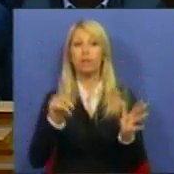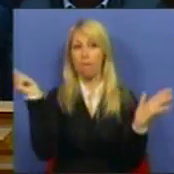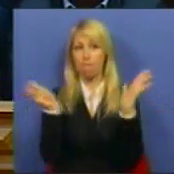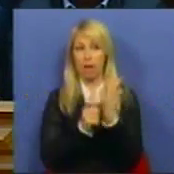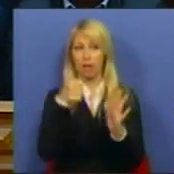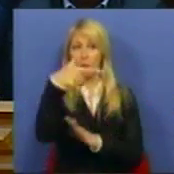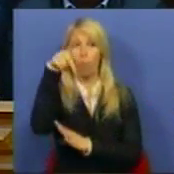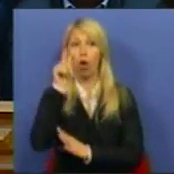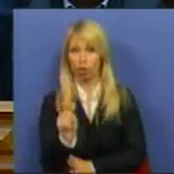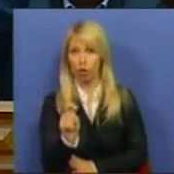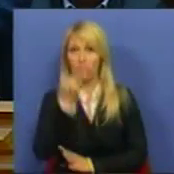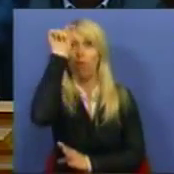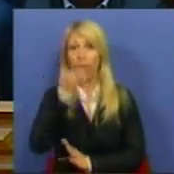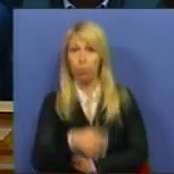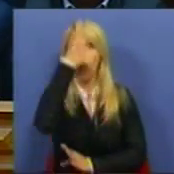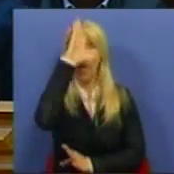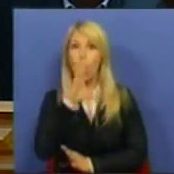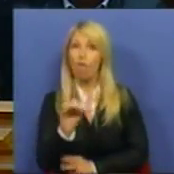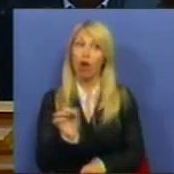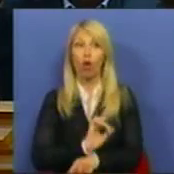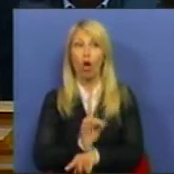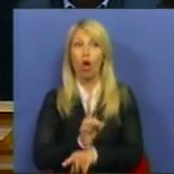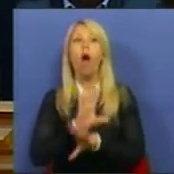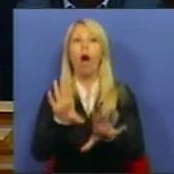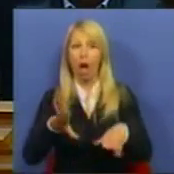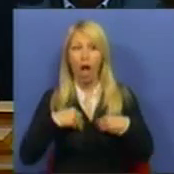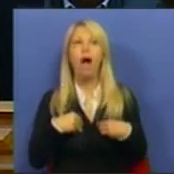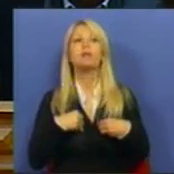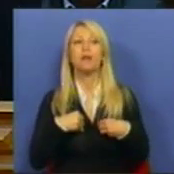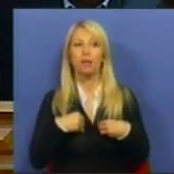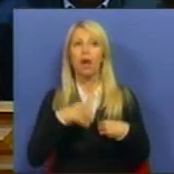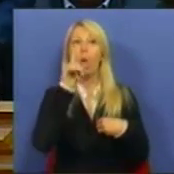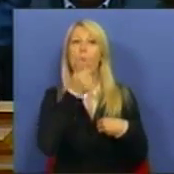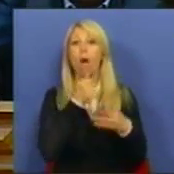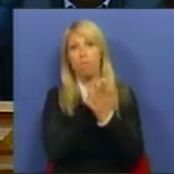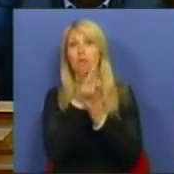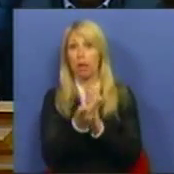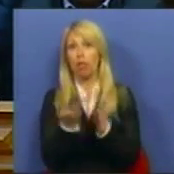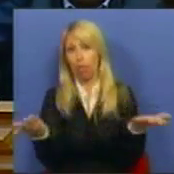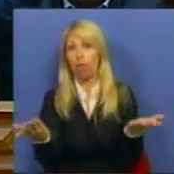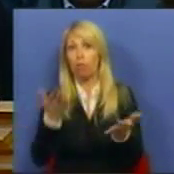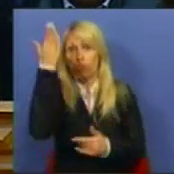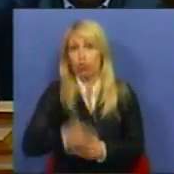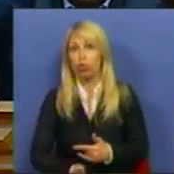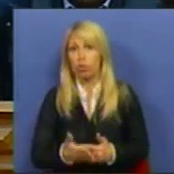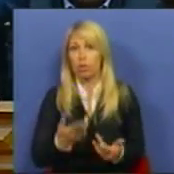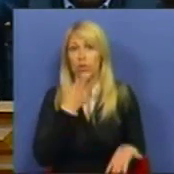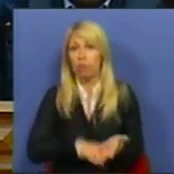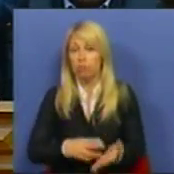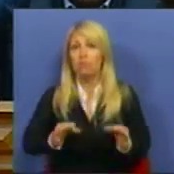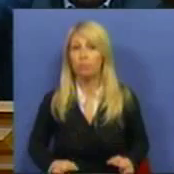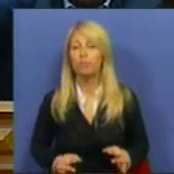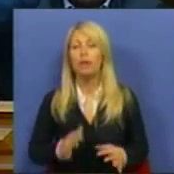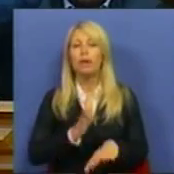para que o Governo agora acedesse a uma medida de elementar justiça. E é por isso que eu lhe quero